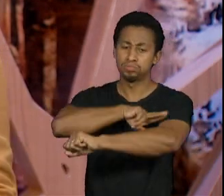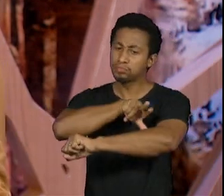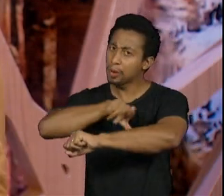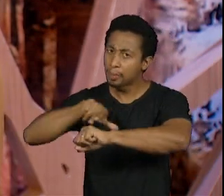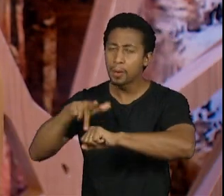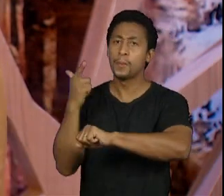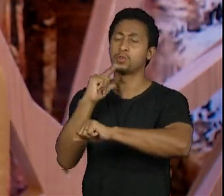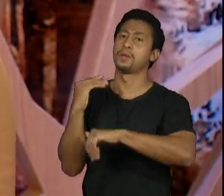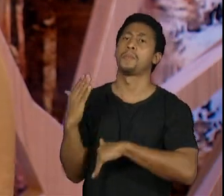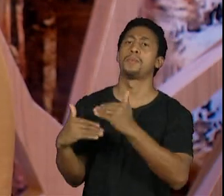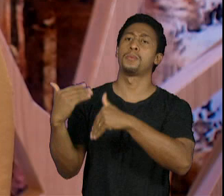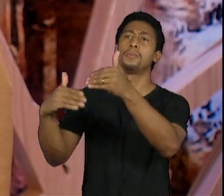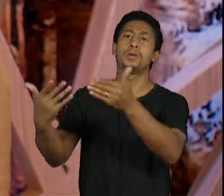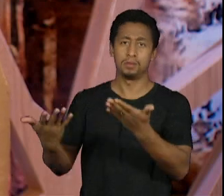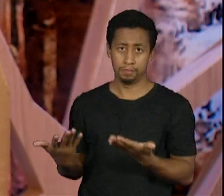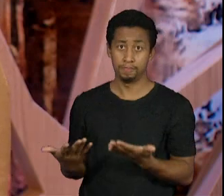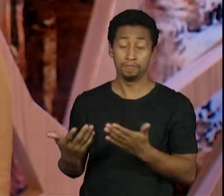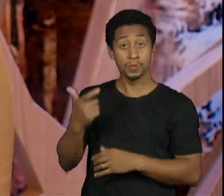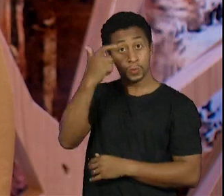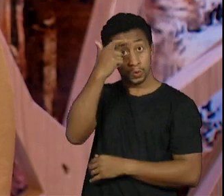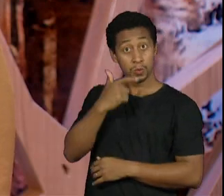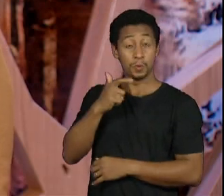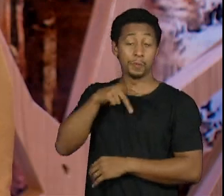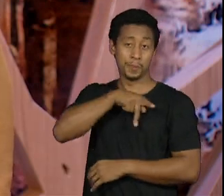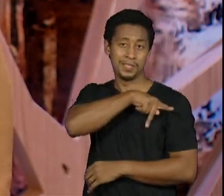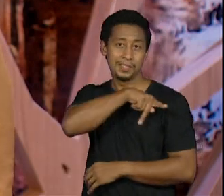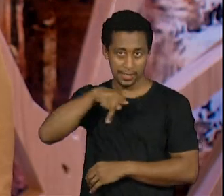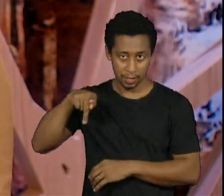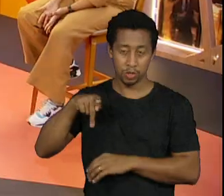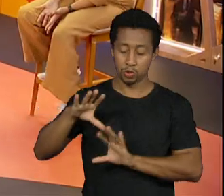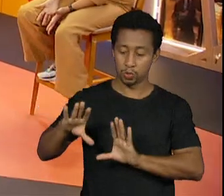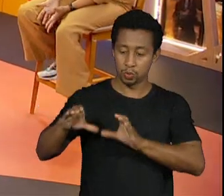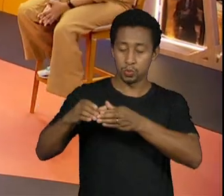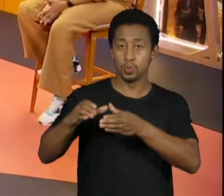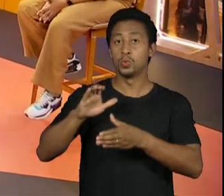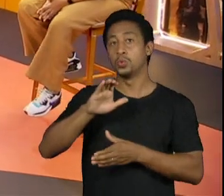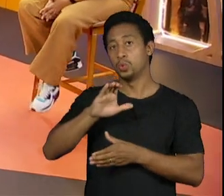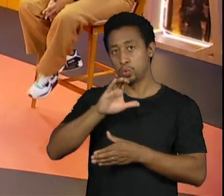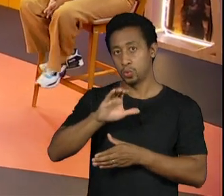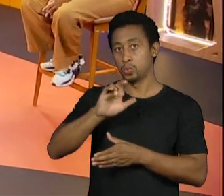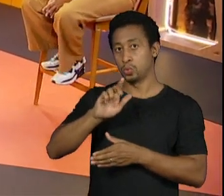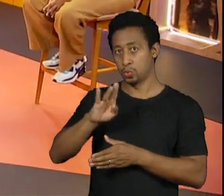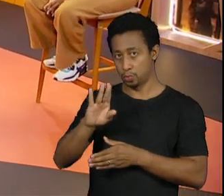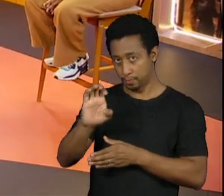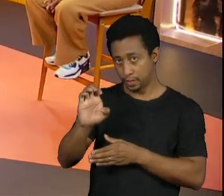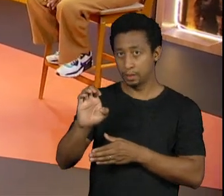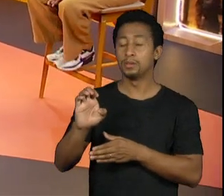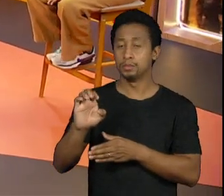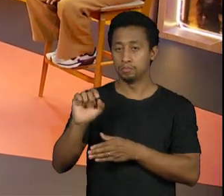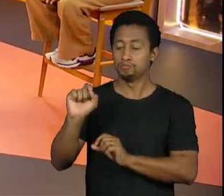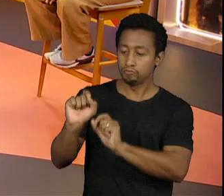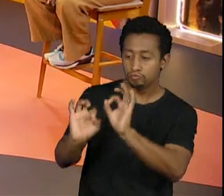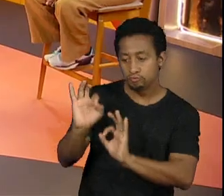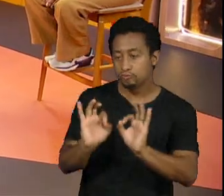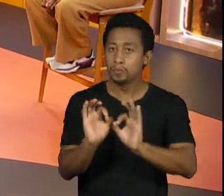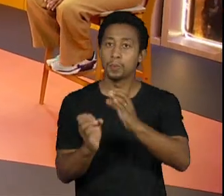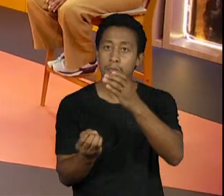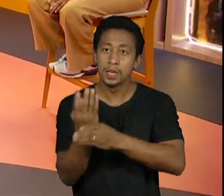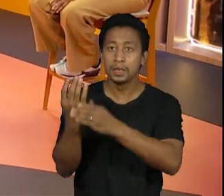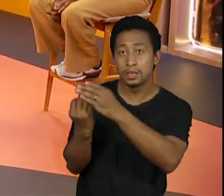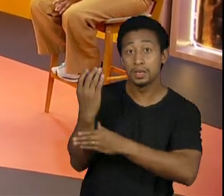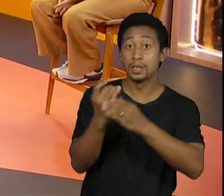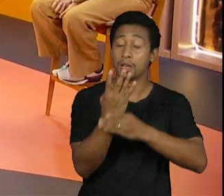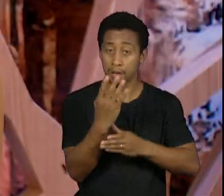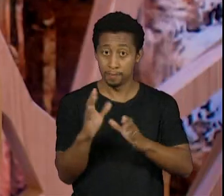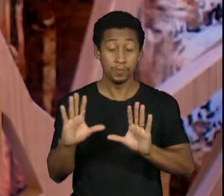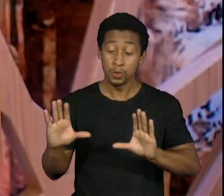eu sou presidente do clube de criação atualmente a gente ganhou com a chapa preta que é uma chapa feita só por pessoas negras então